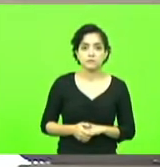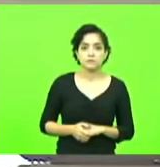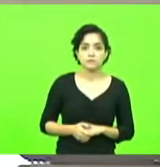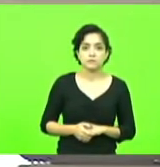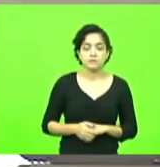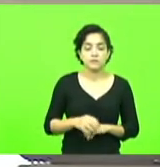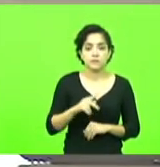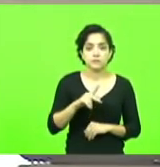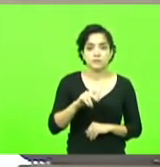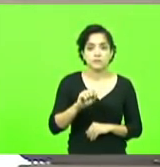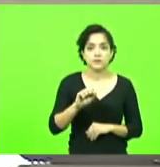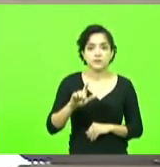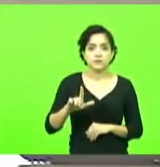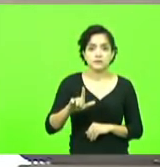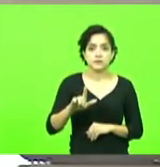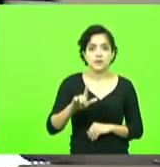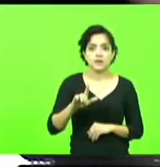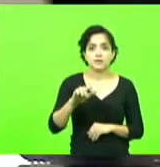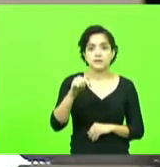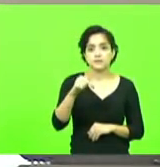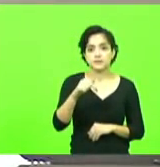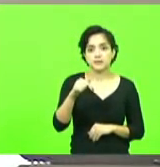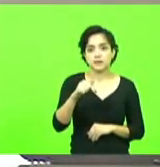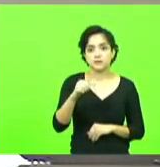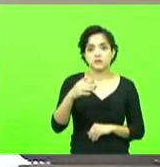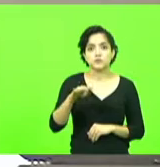PSL, sete minutos e trinta segundos.